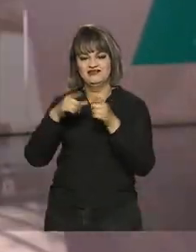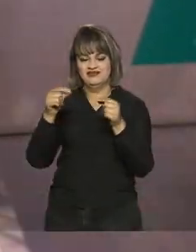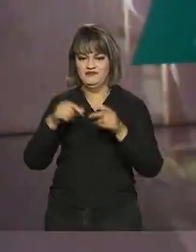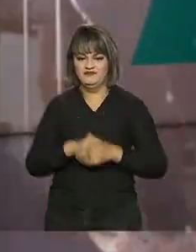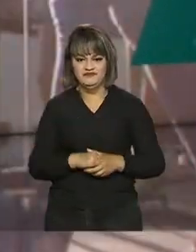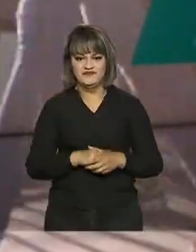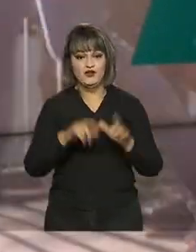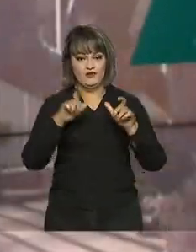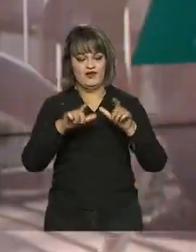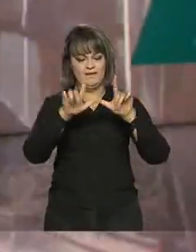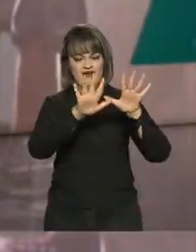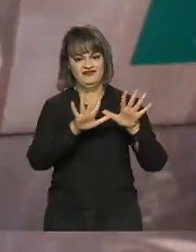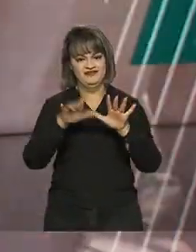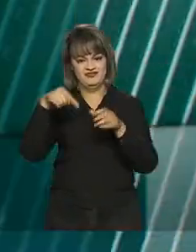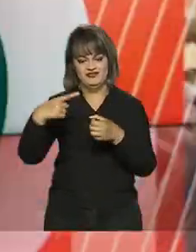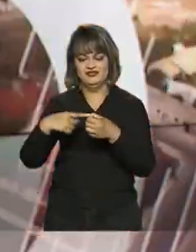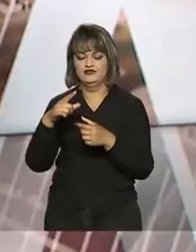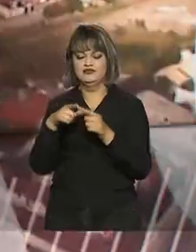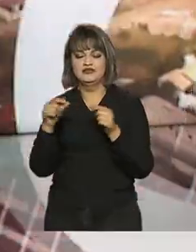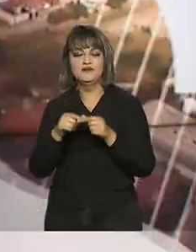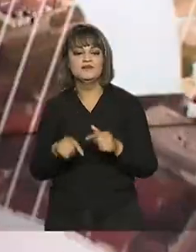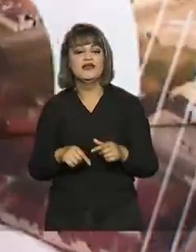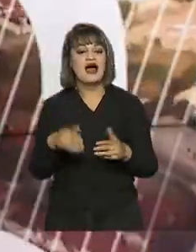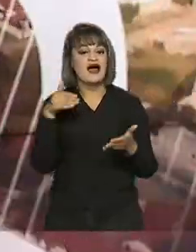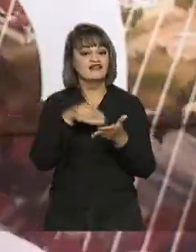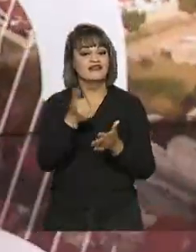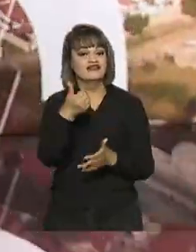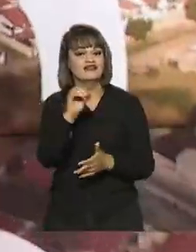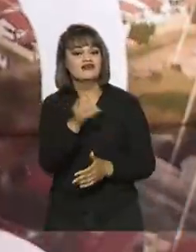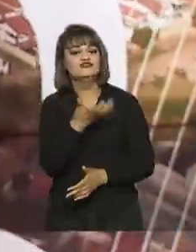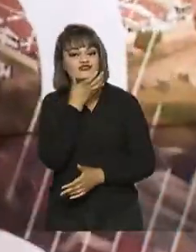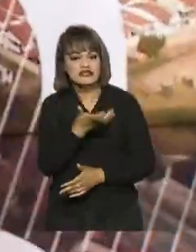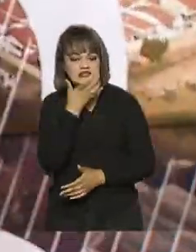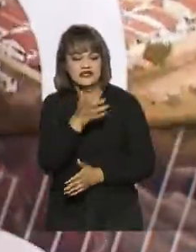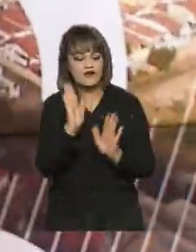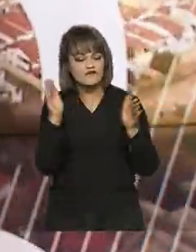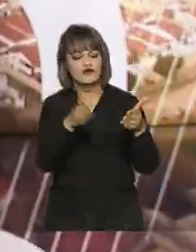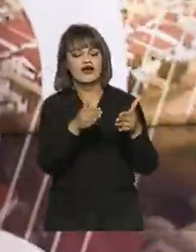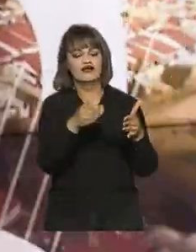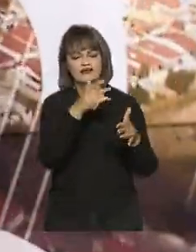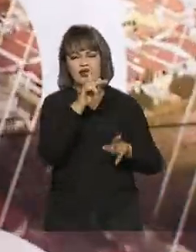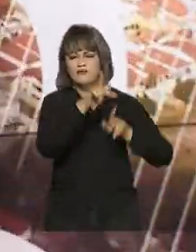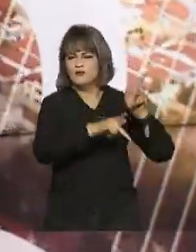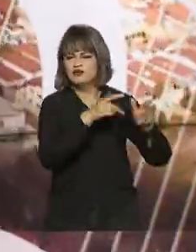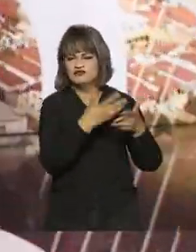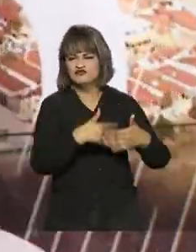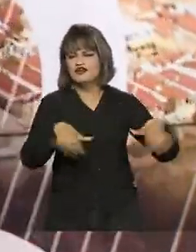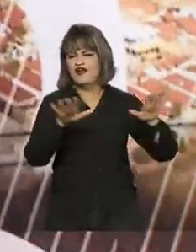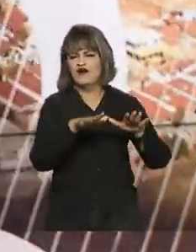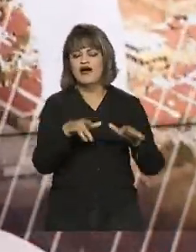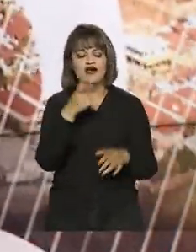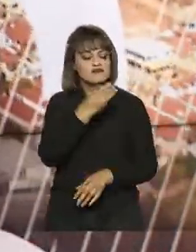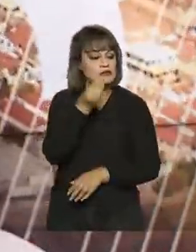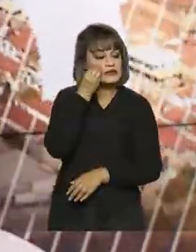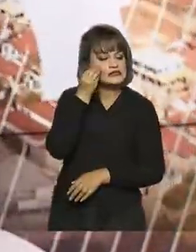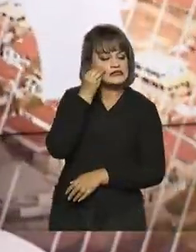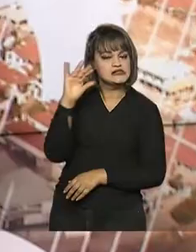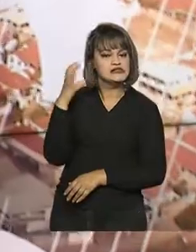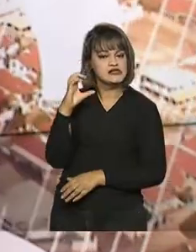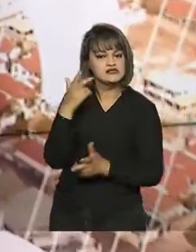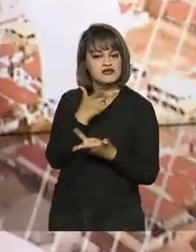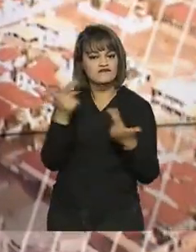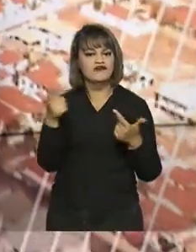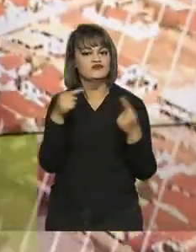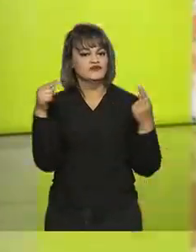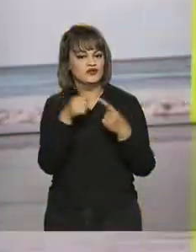O evento, que vai até o dia 10 de dezembro, é voltado para a população em geral e conta com atrações de experimentos científicos que